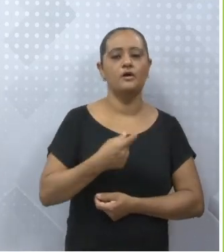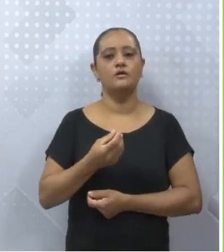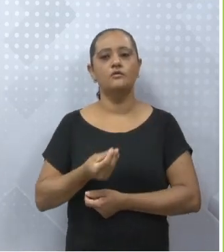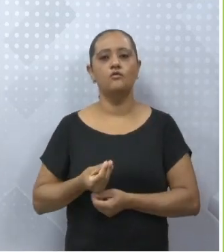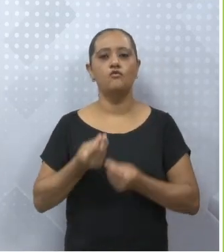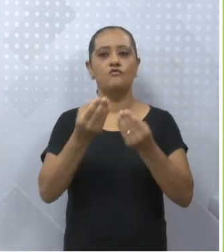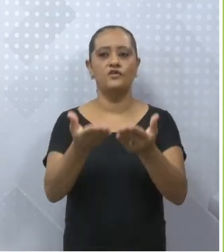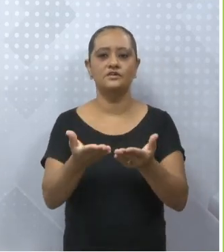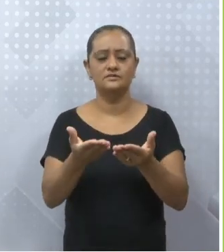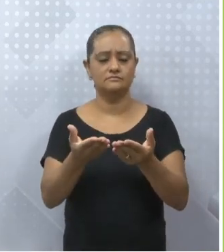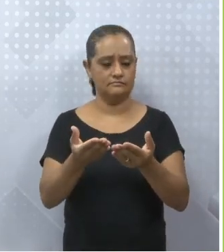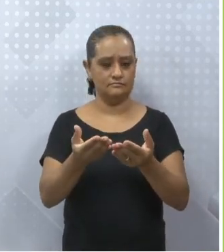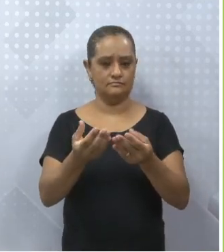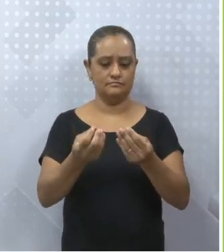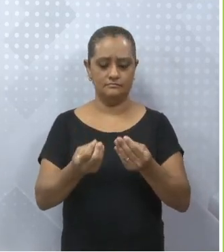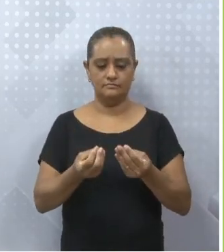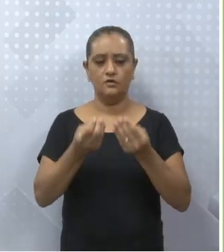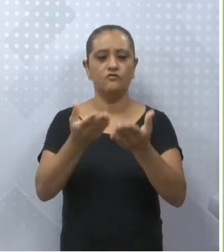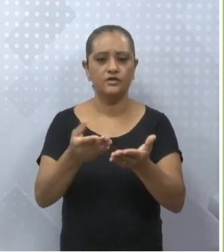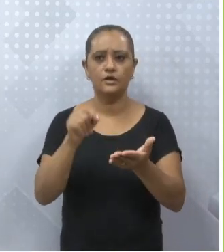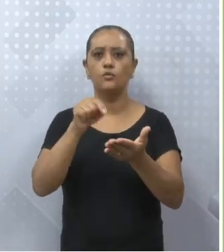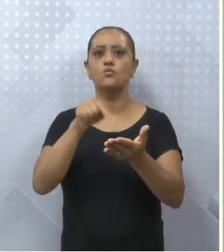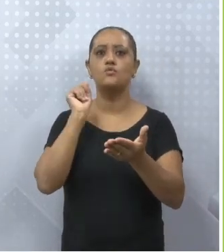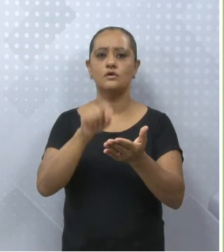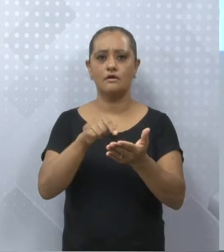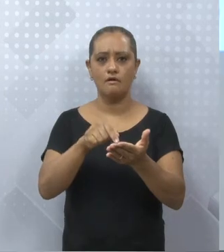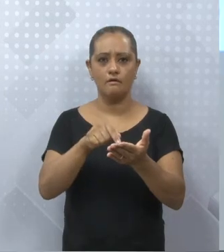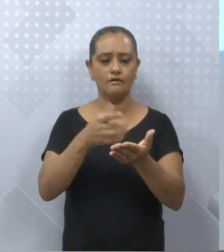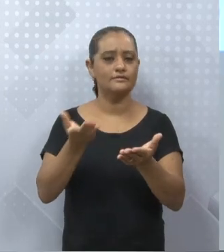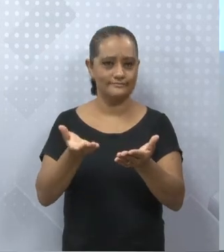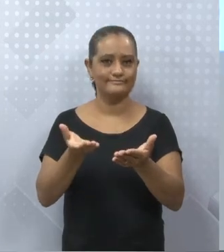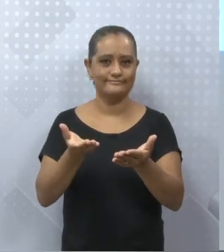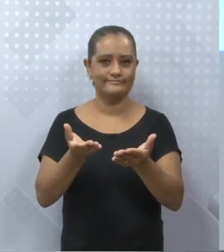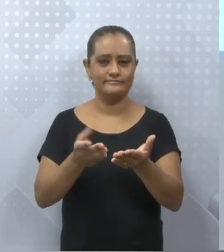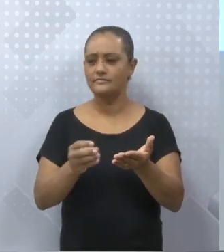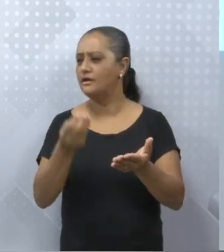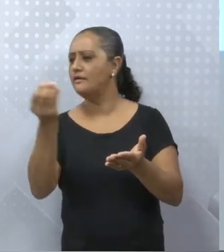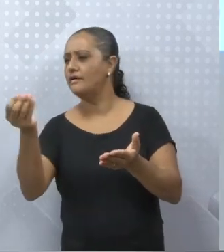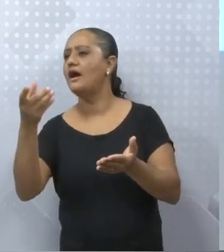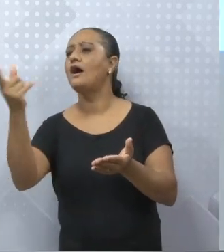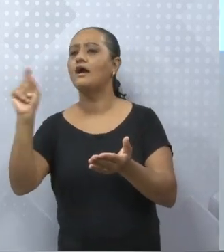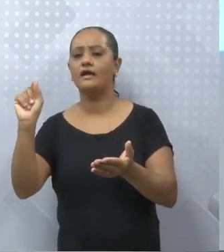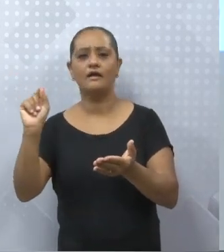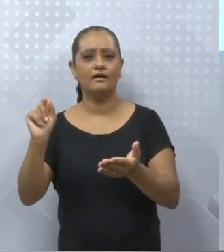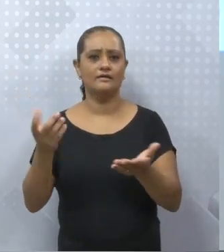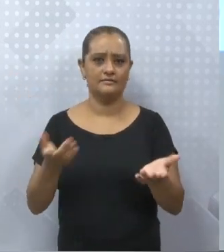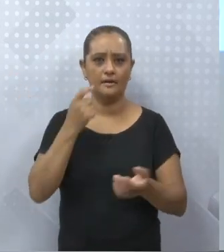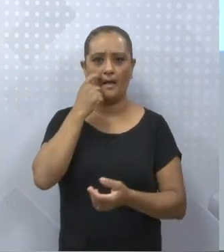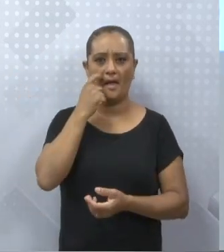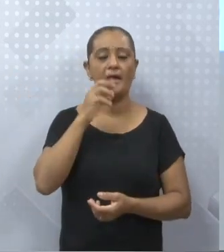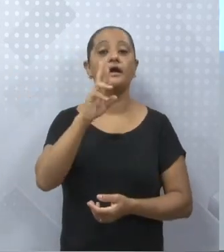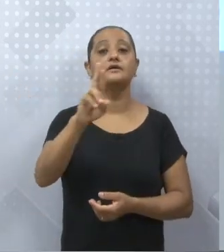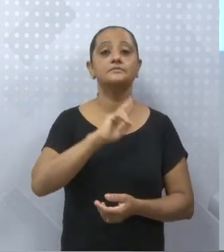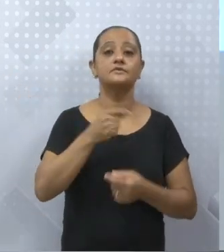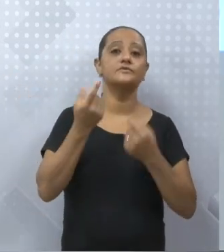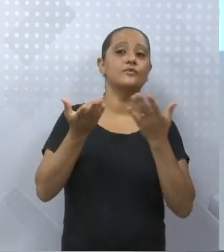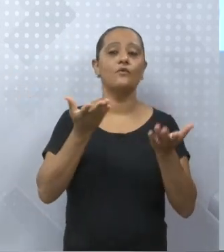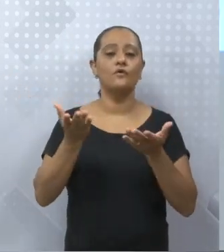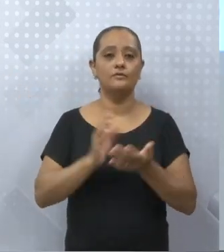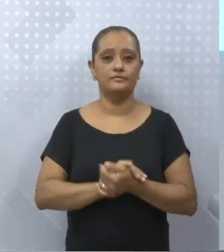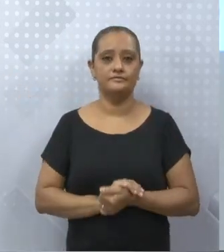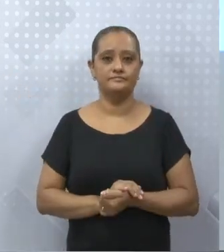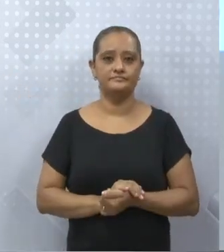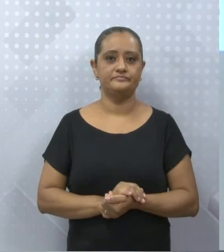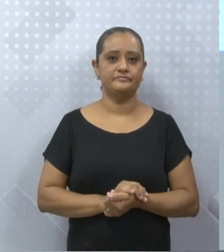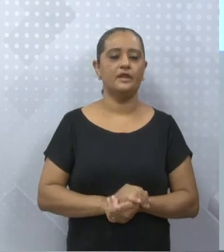o quê? E a quem? Eu vou fazer duas perguntas. Então, esse é um verbo o quê? Vamos lá, respondendo. Certo,